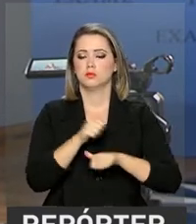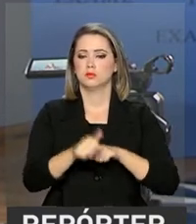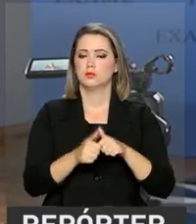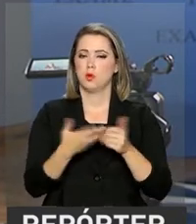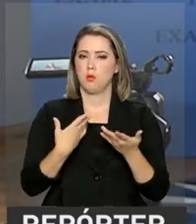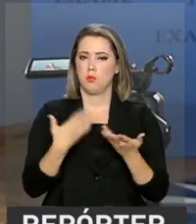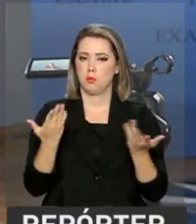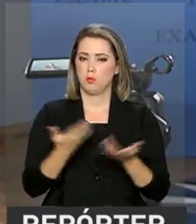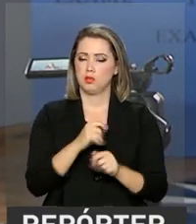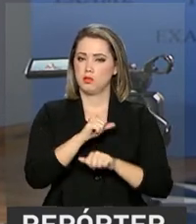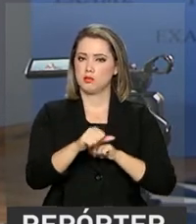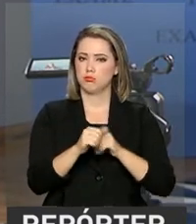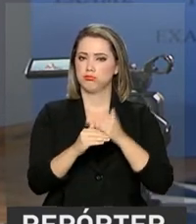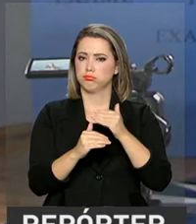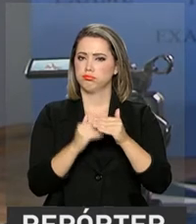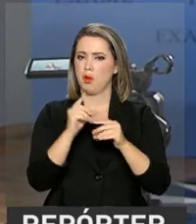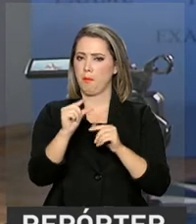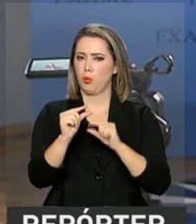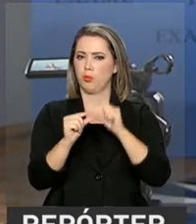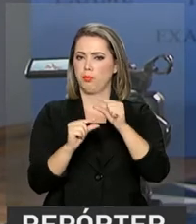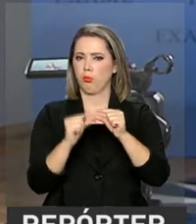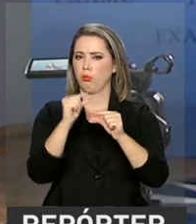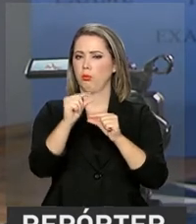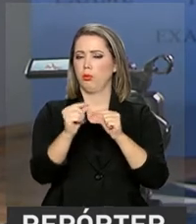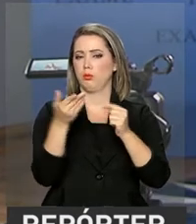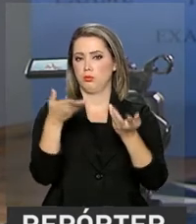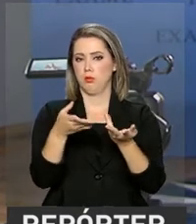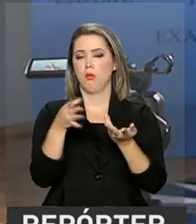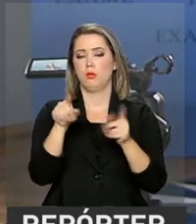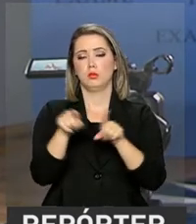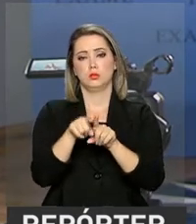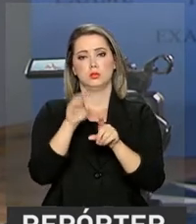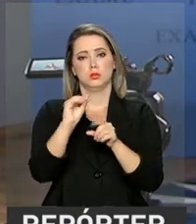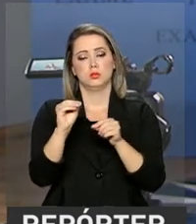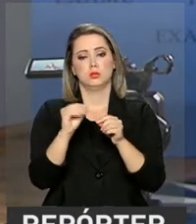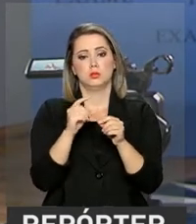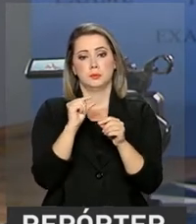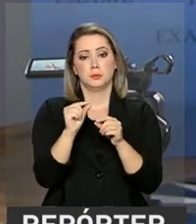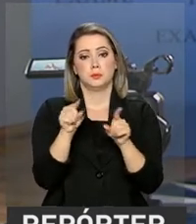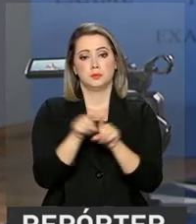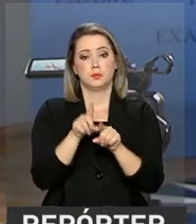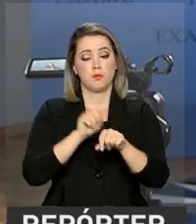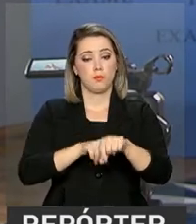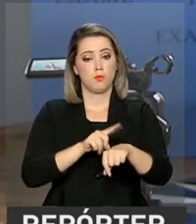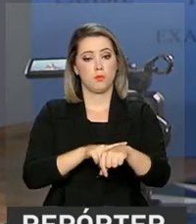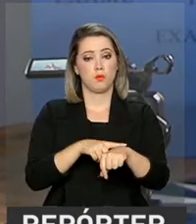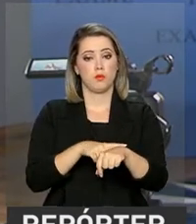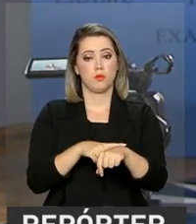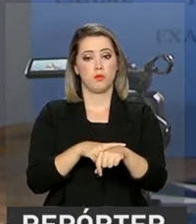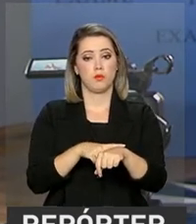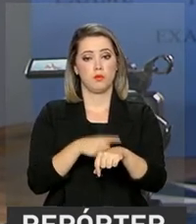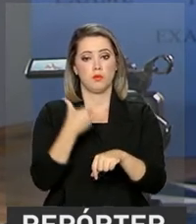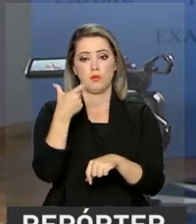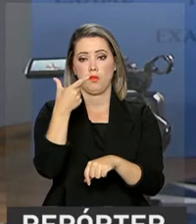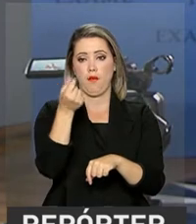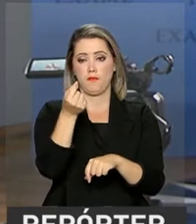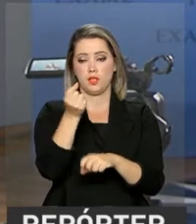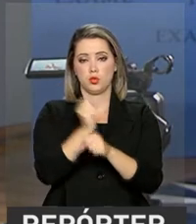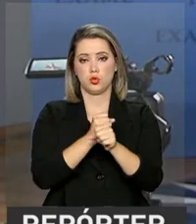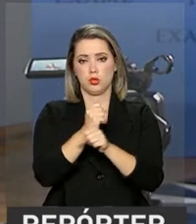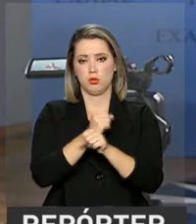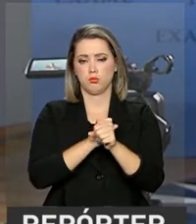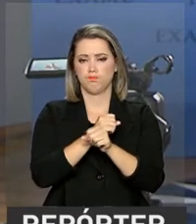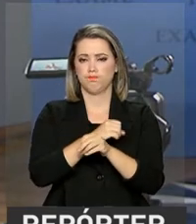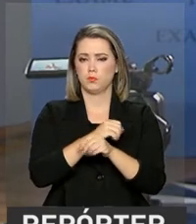período de transição para essas novas regras, que vão sendo alteradas gradativamente, um tempo mínimo de 20 anos